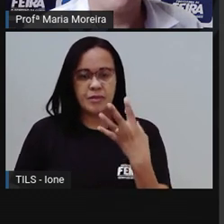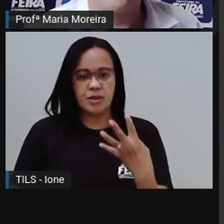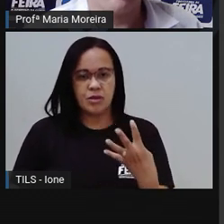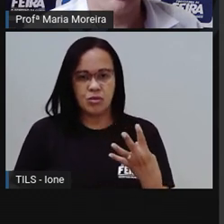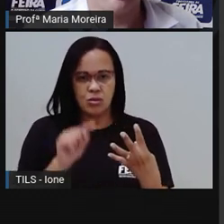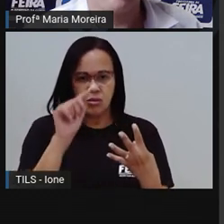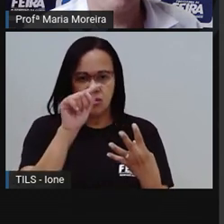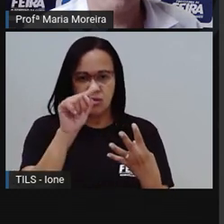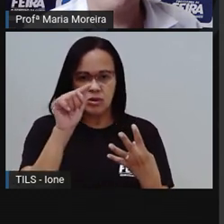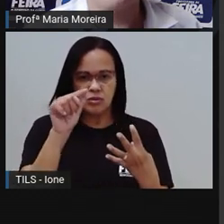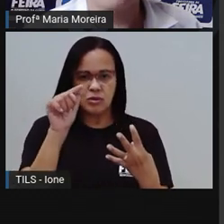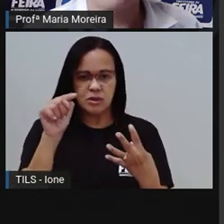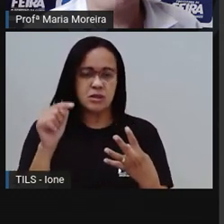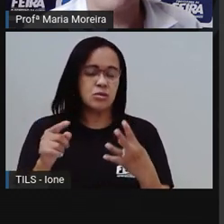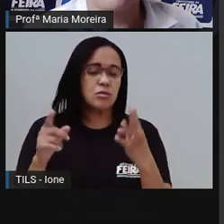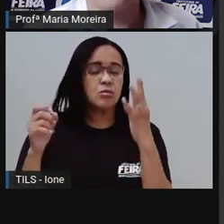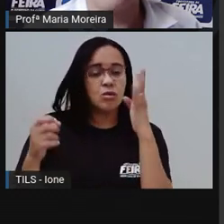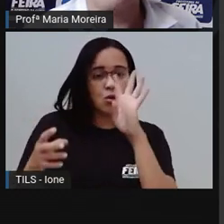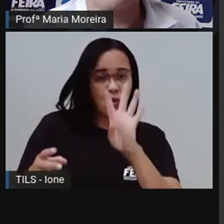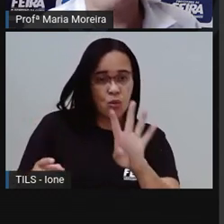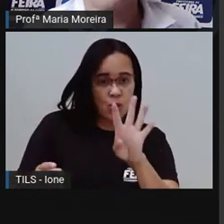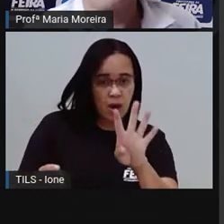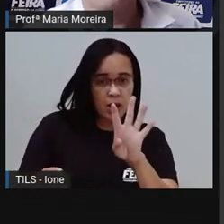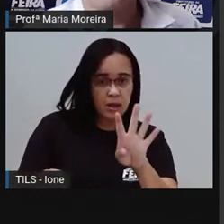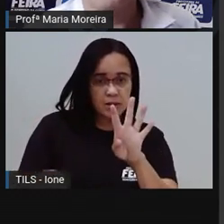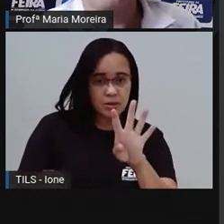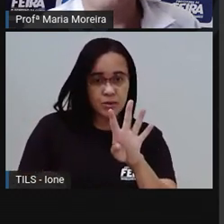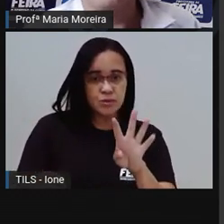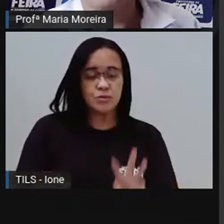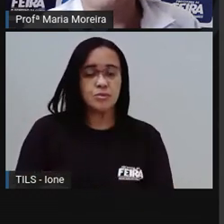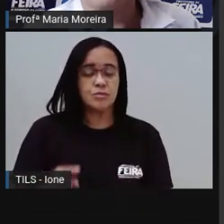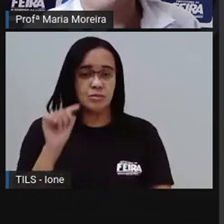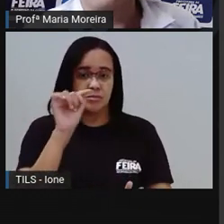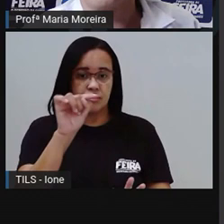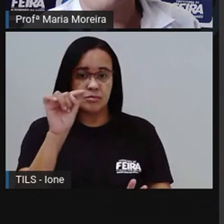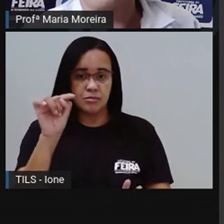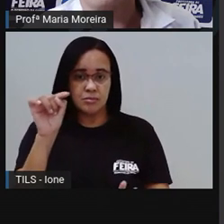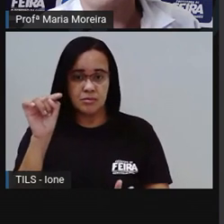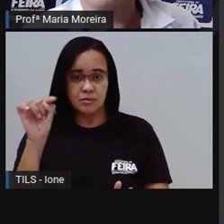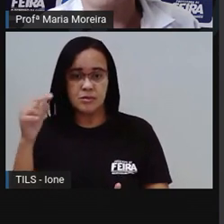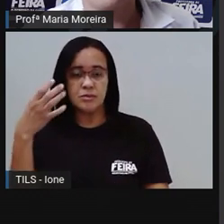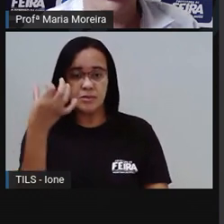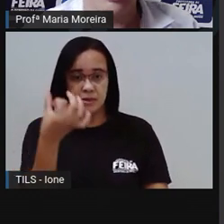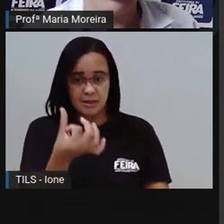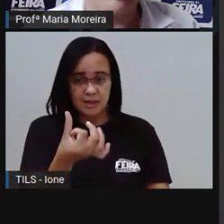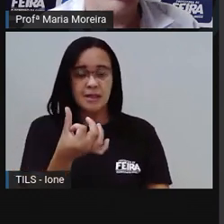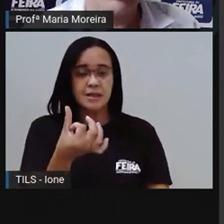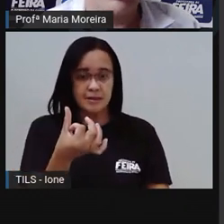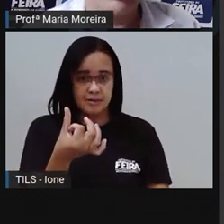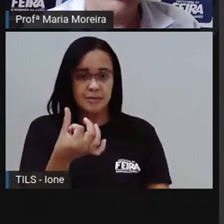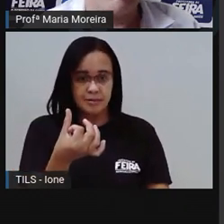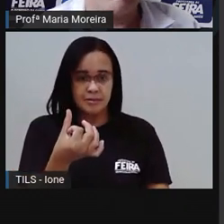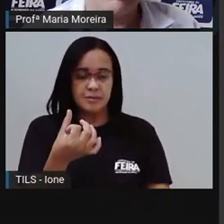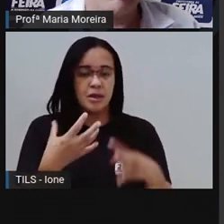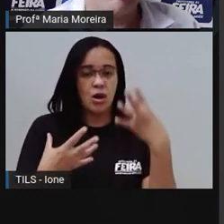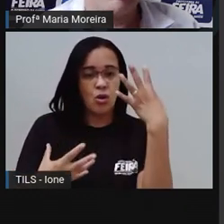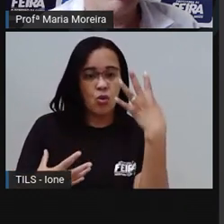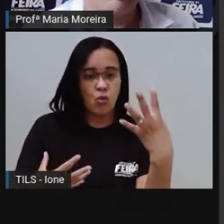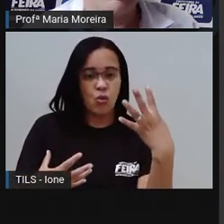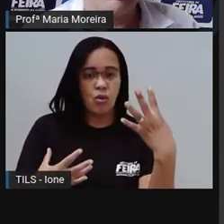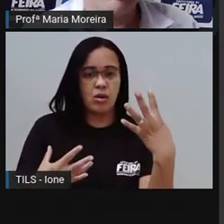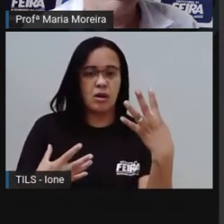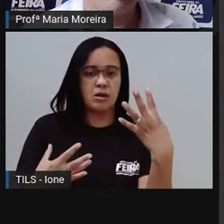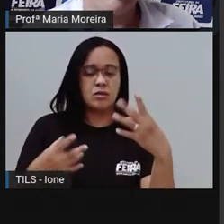Quatro, ó. E quanto que eu tenho aqui, ó? Um, dois, três, quatro, cinco, seis. Então, ó.